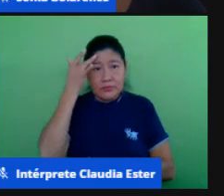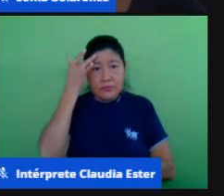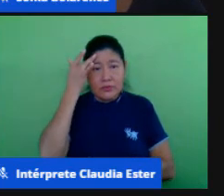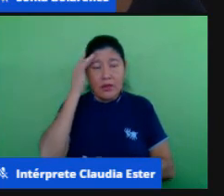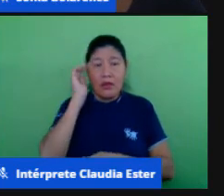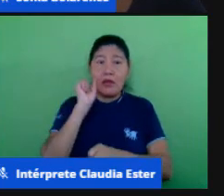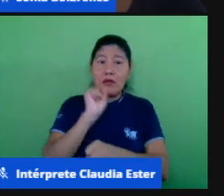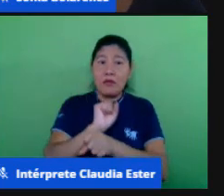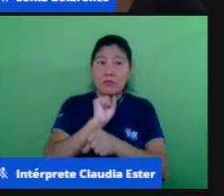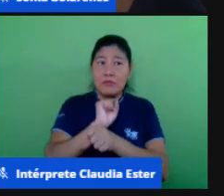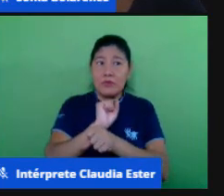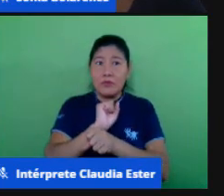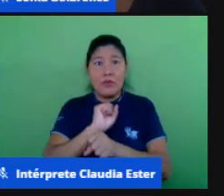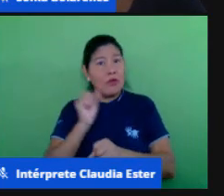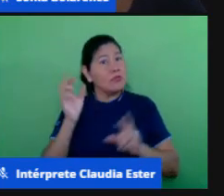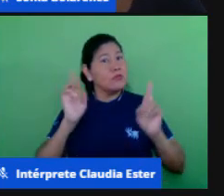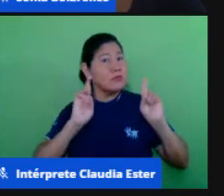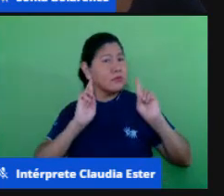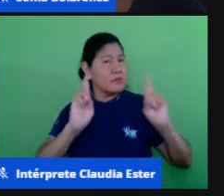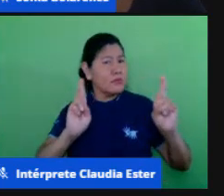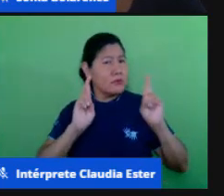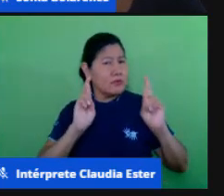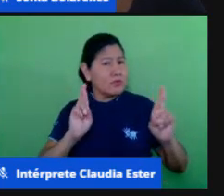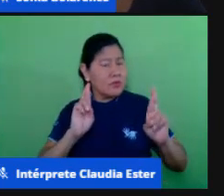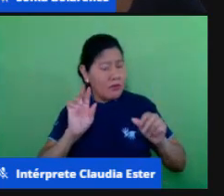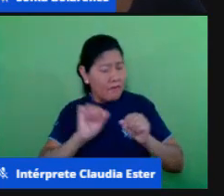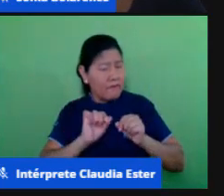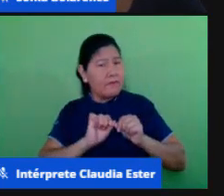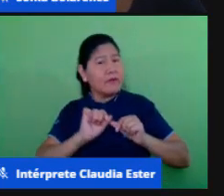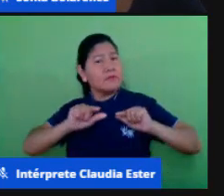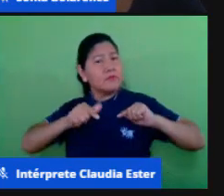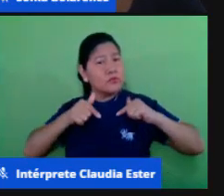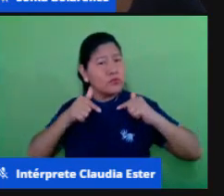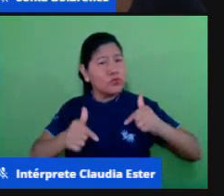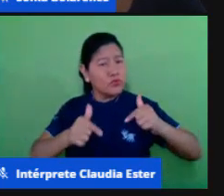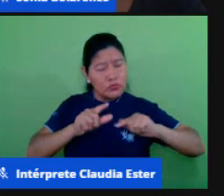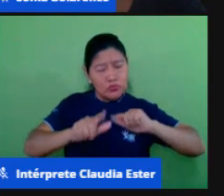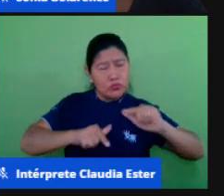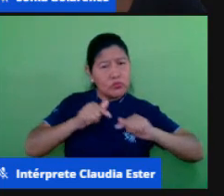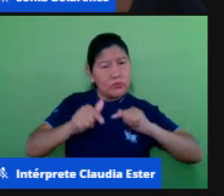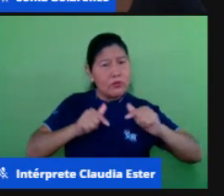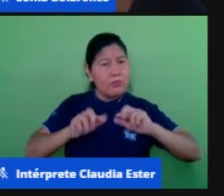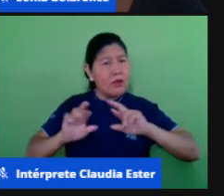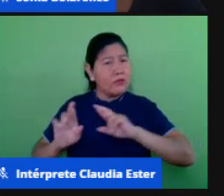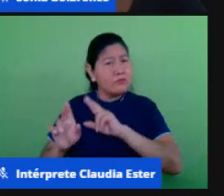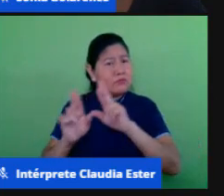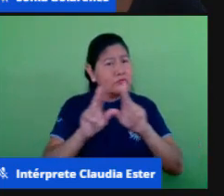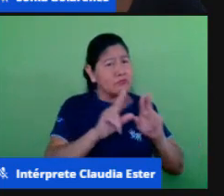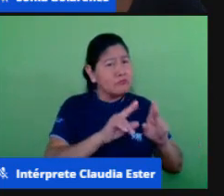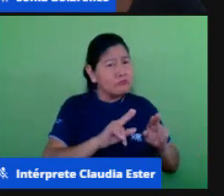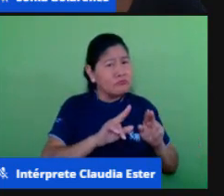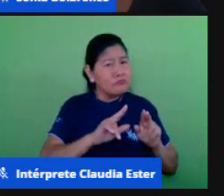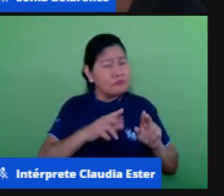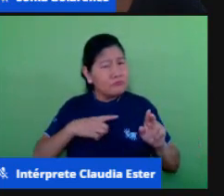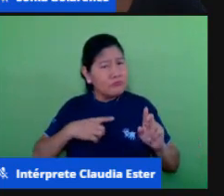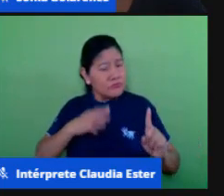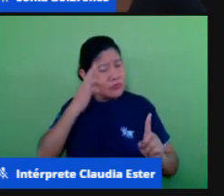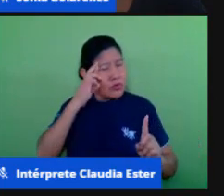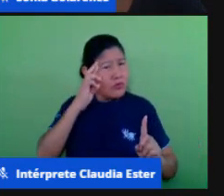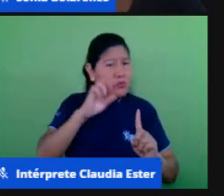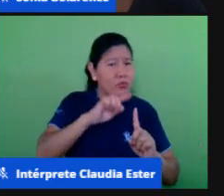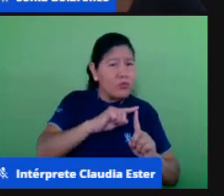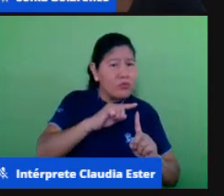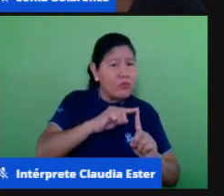desenvolvendo o seu trabalho no sentido de que o ensino continua e de que a educação continua